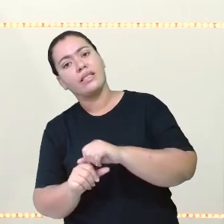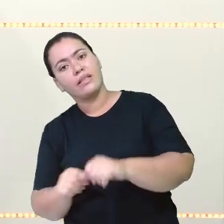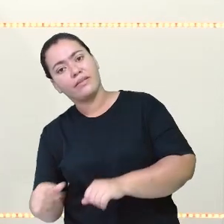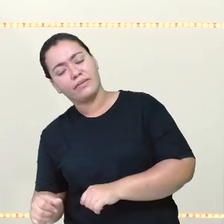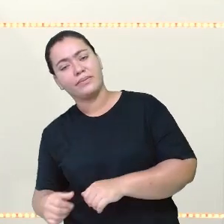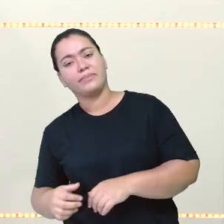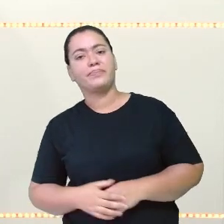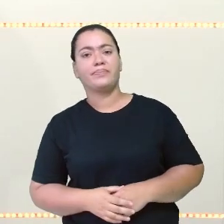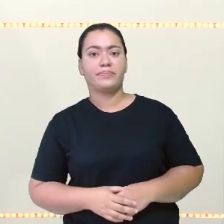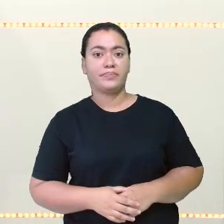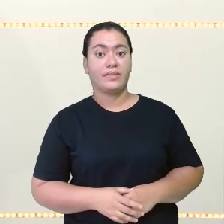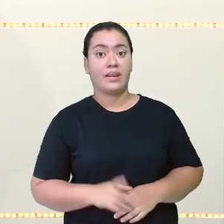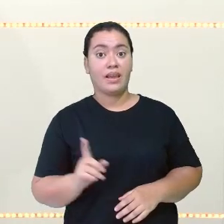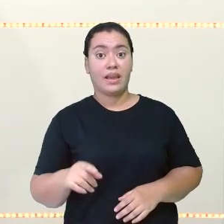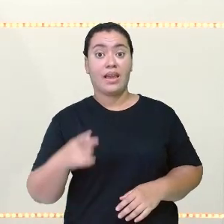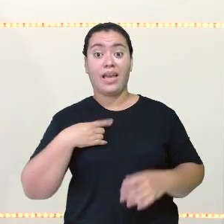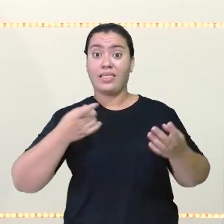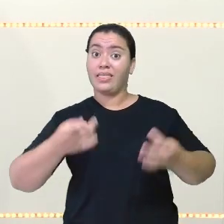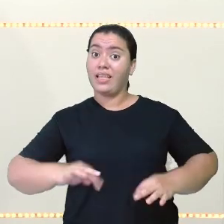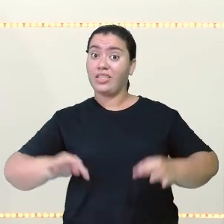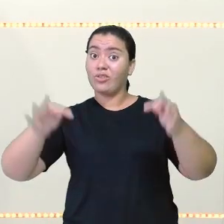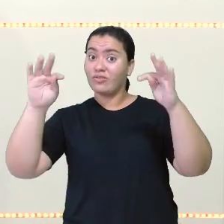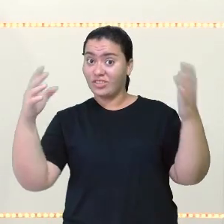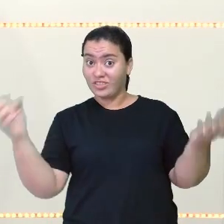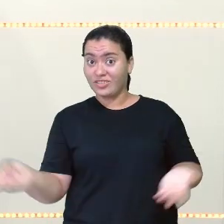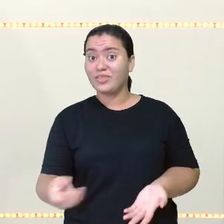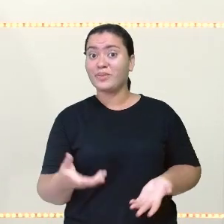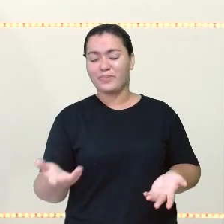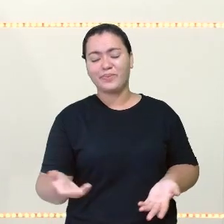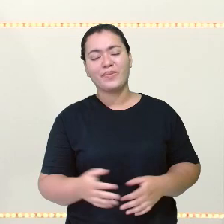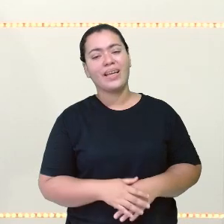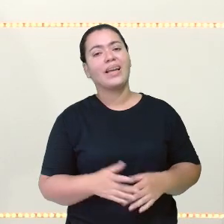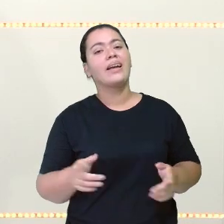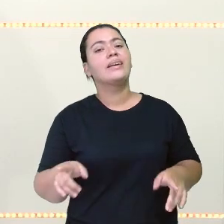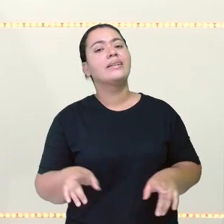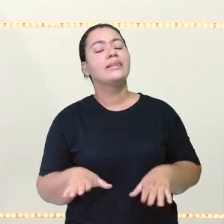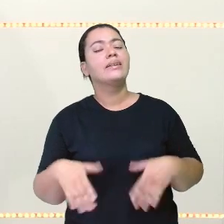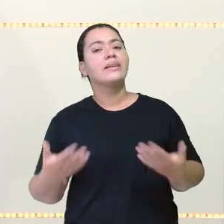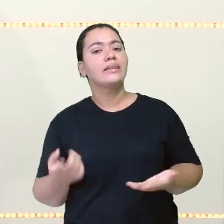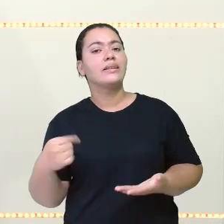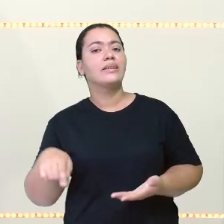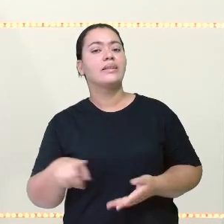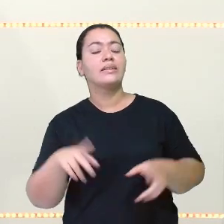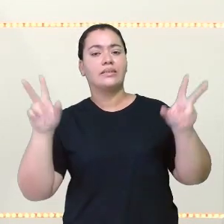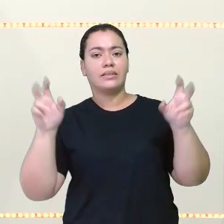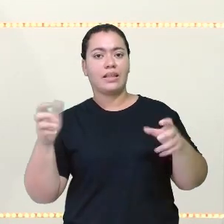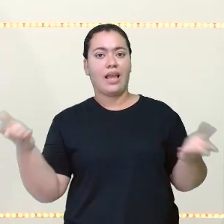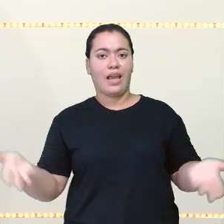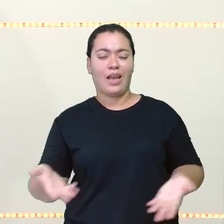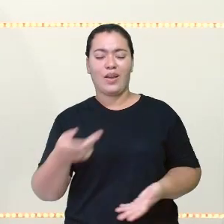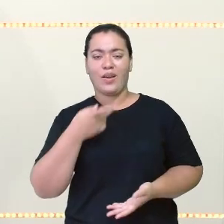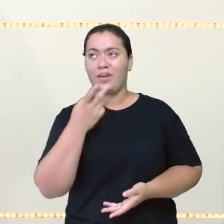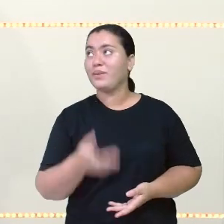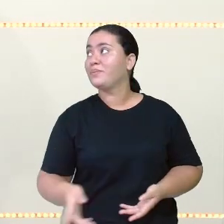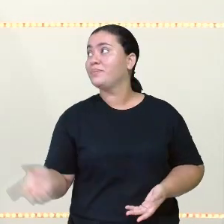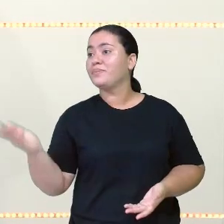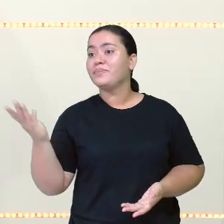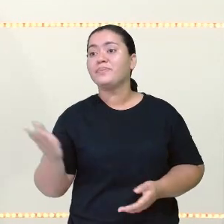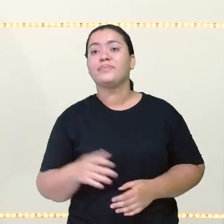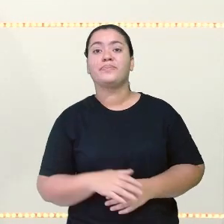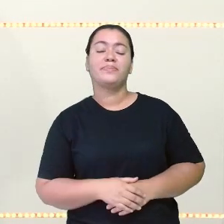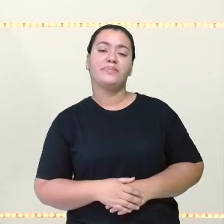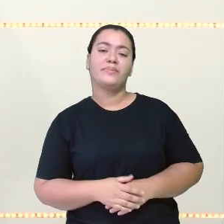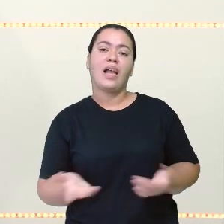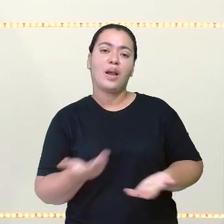acordo com a tecnologia. E é isso que a gente vai falar agora, né? Vamos